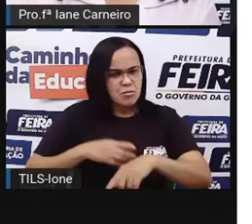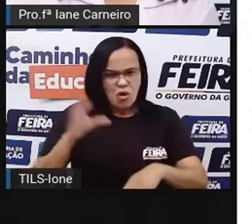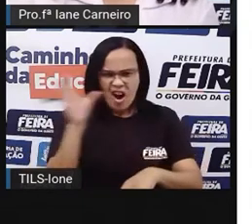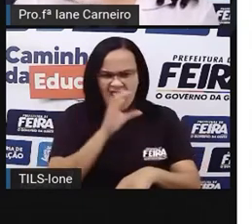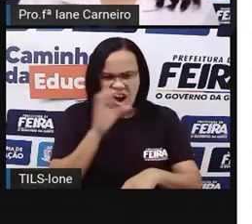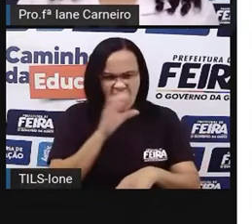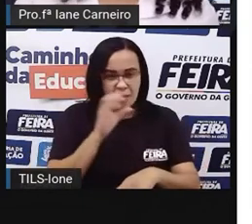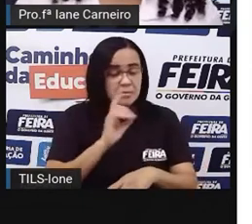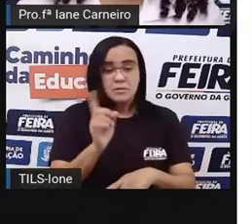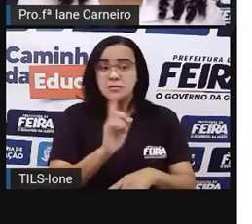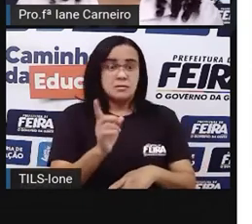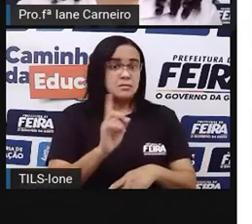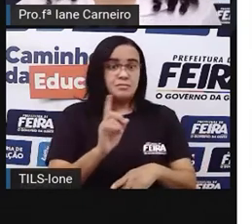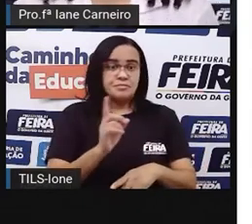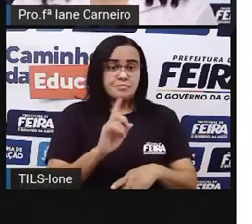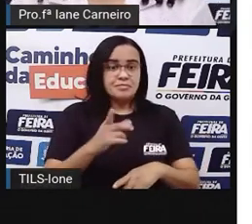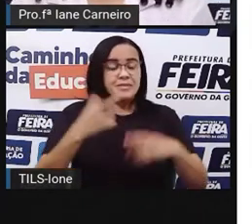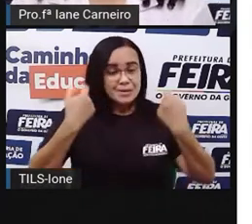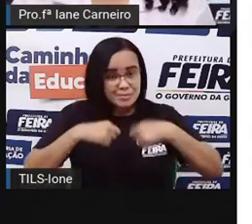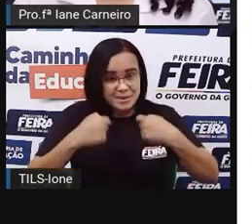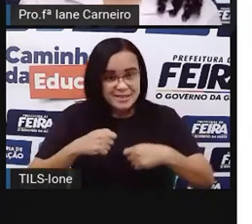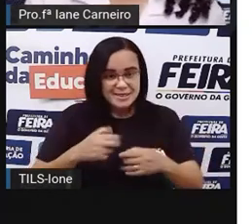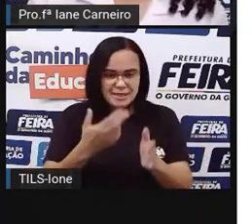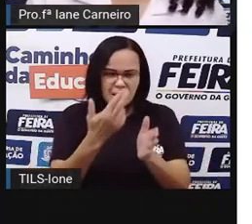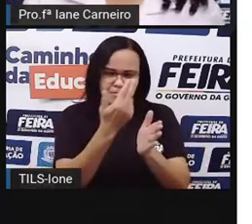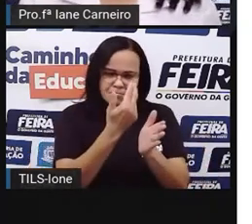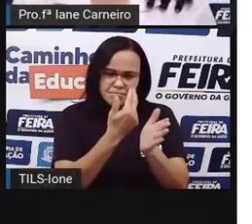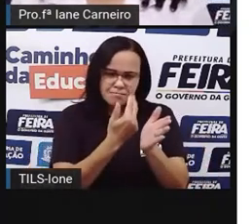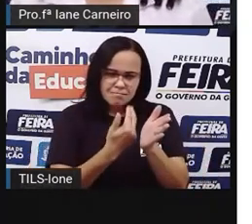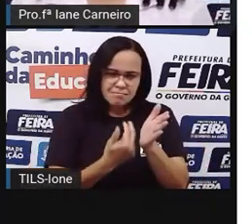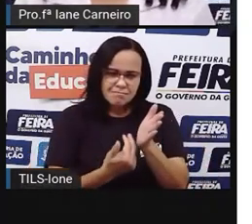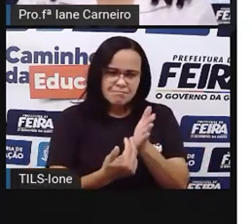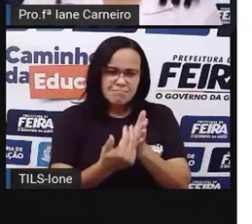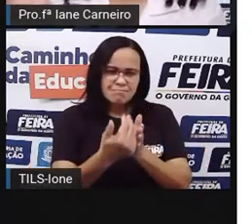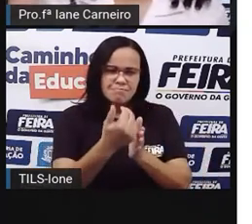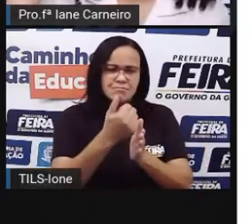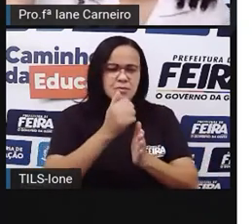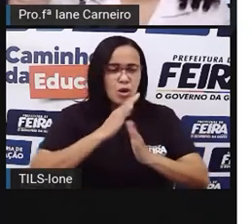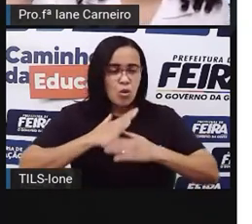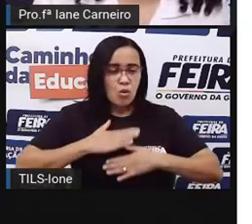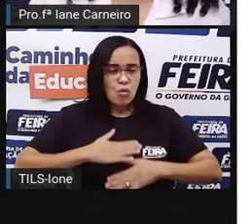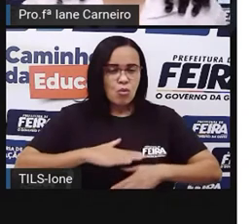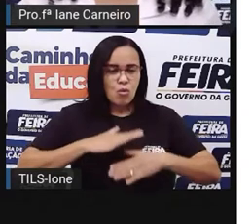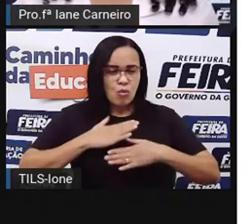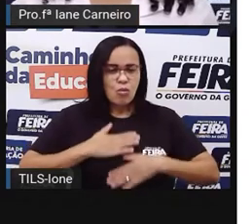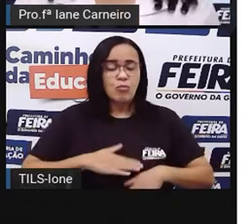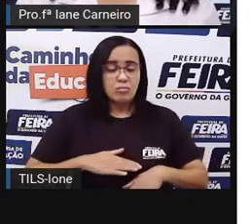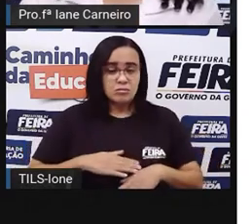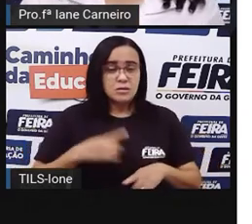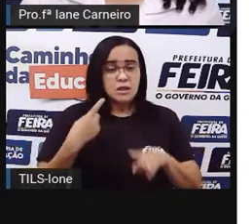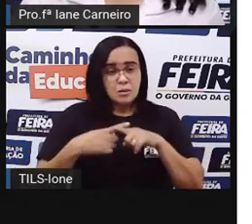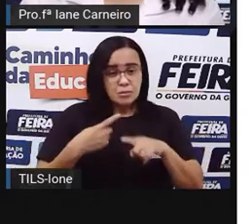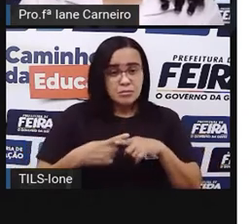Porque a pessoa tem que ir realmente desenhando. E, antigamente, se usava a caneta, né? A